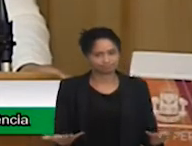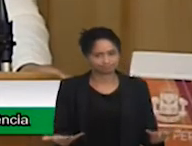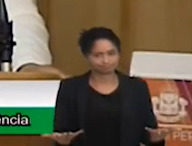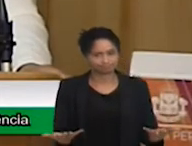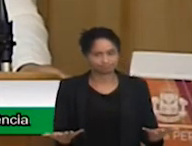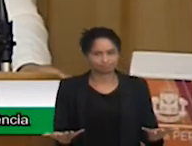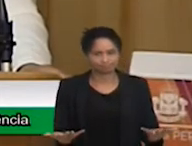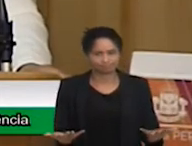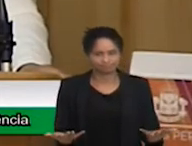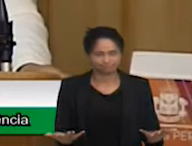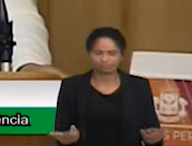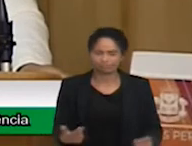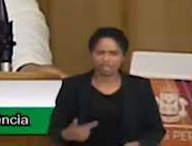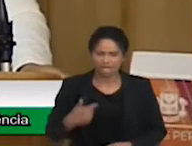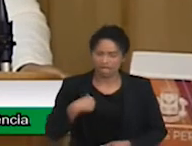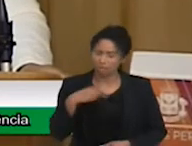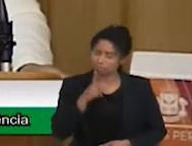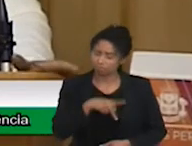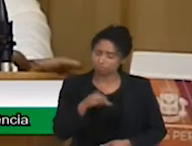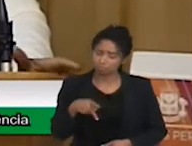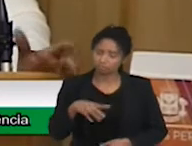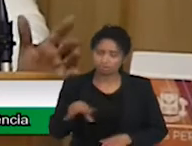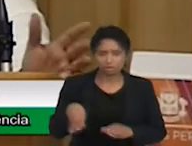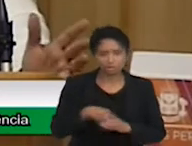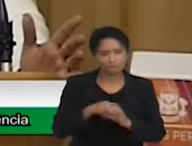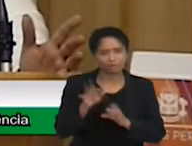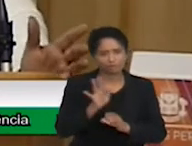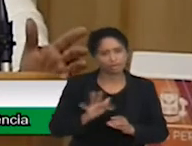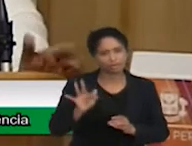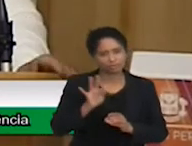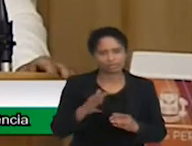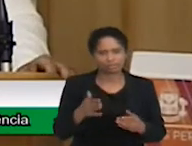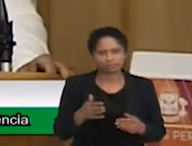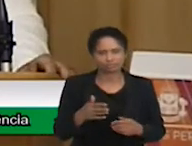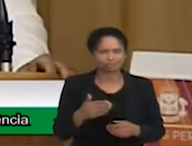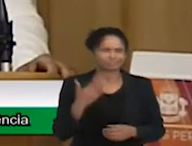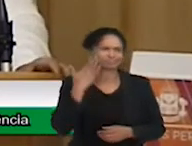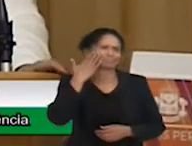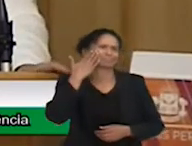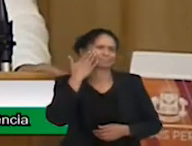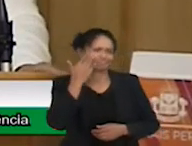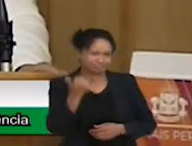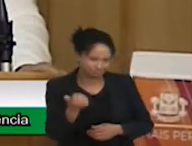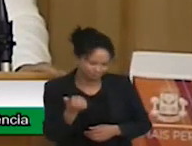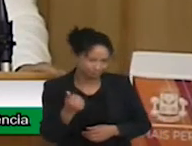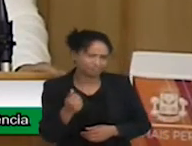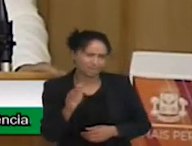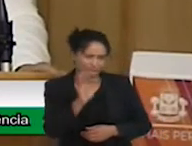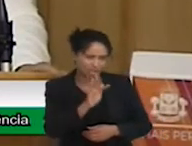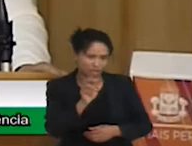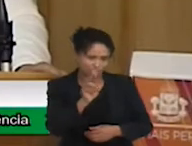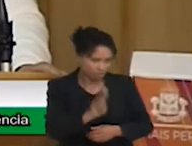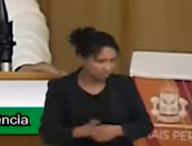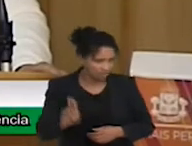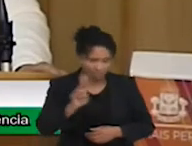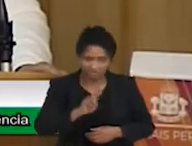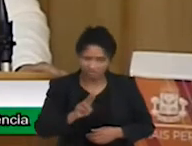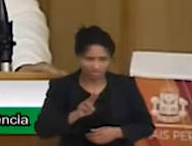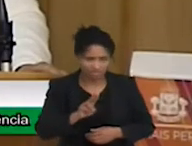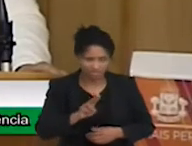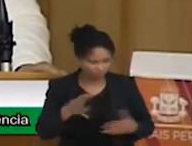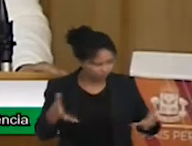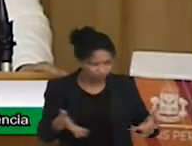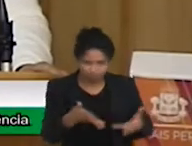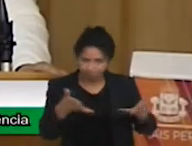eu dou aula na faculdade, a gente sabe que a universidade não prepara o professor para trabalhar com a inclusão. Ele